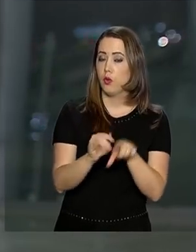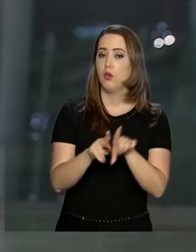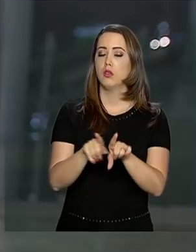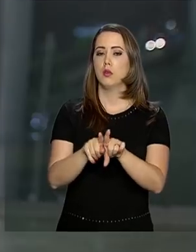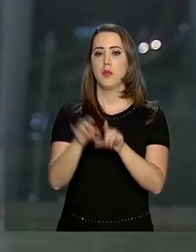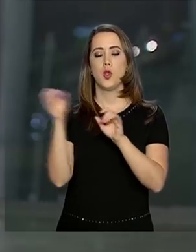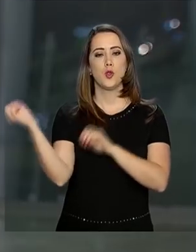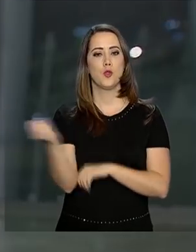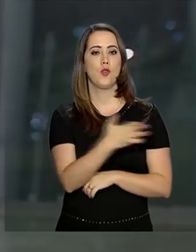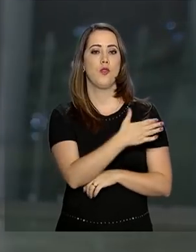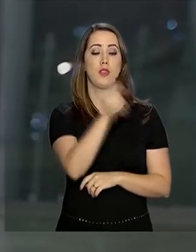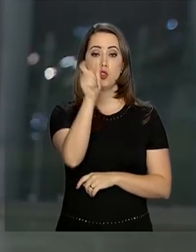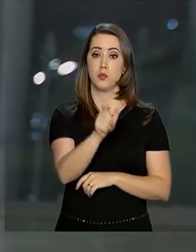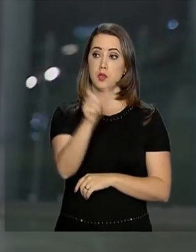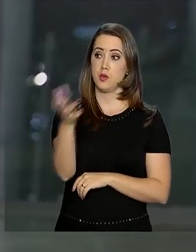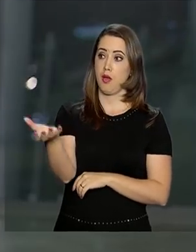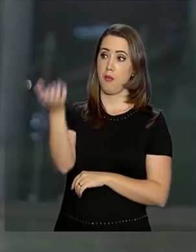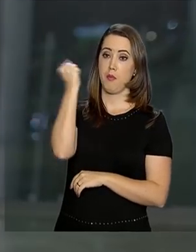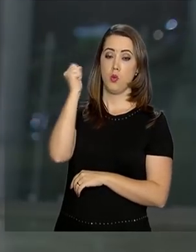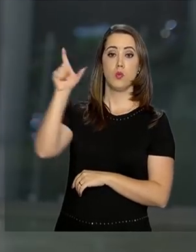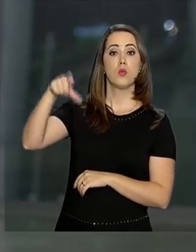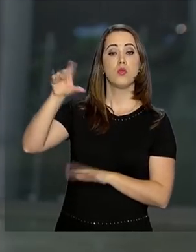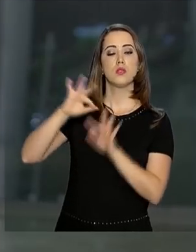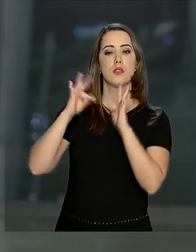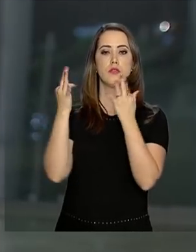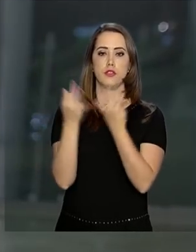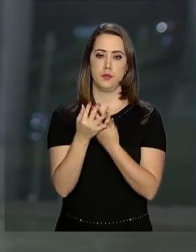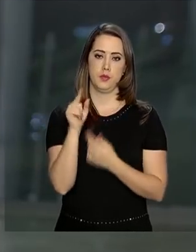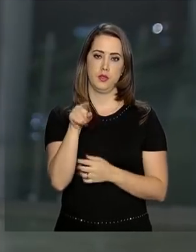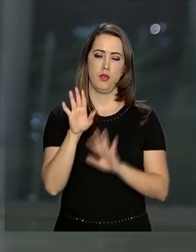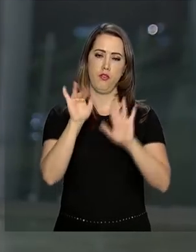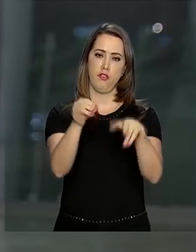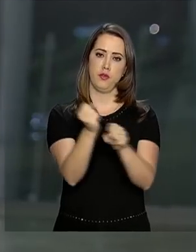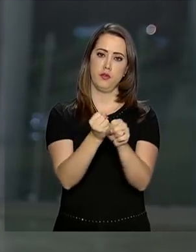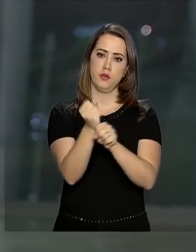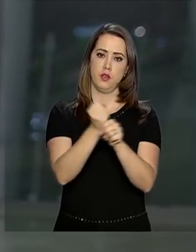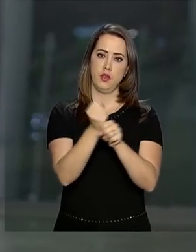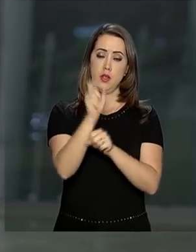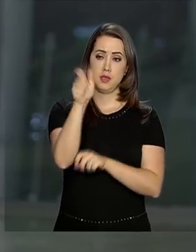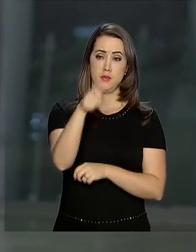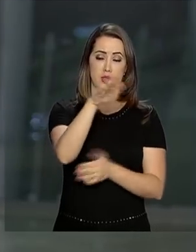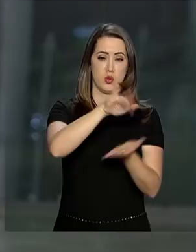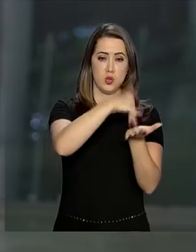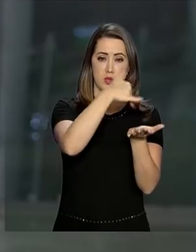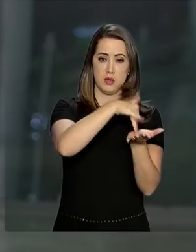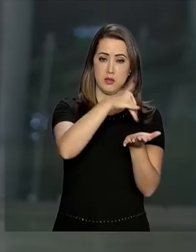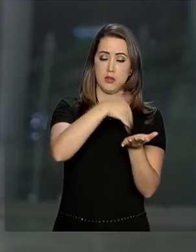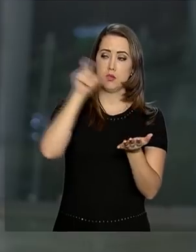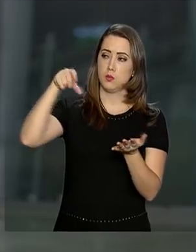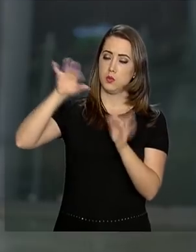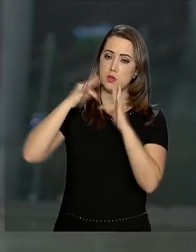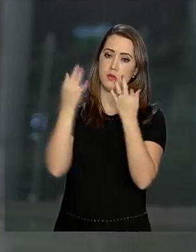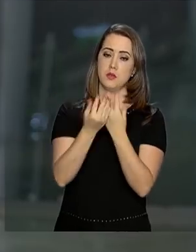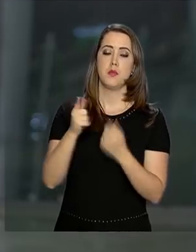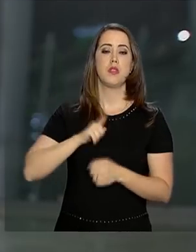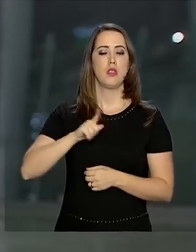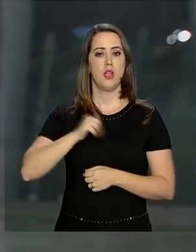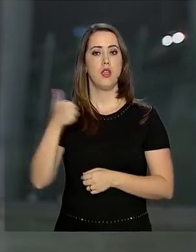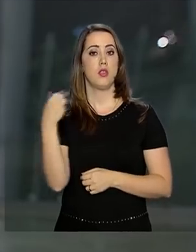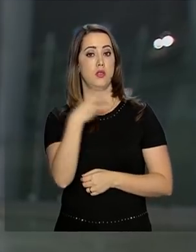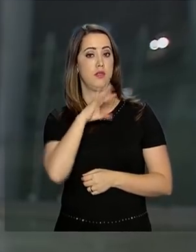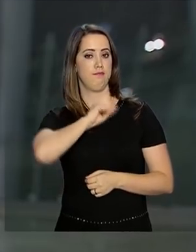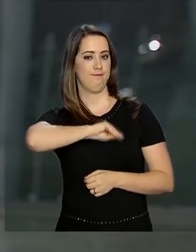uma novidade para quem recebe o Bolsa Família. No fim deste ano, os inscritos no programa vão receber um